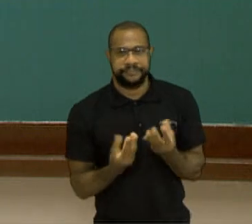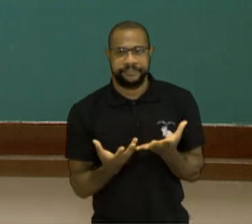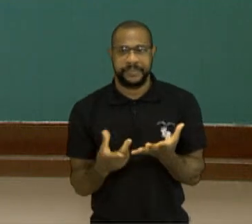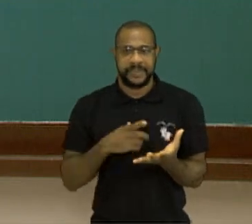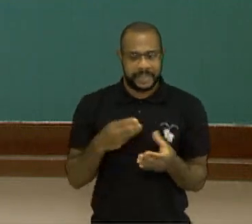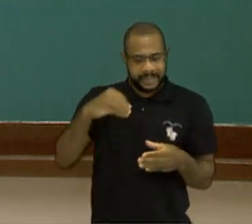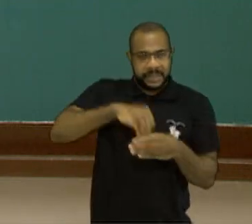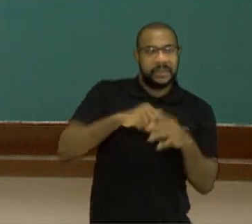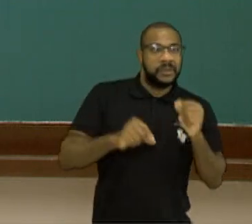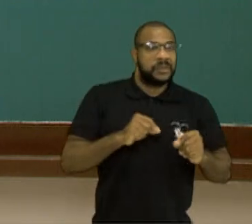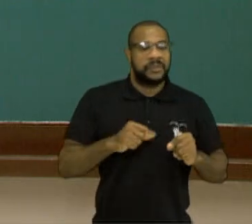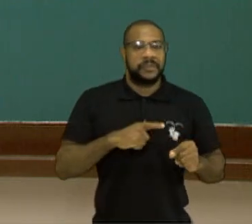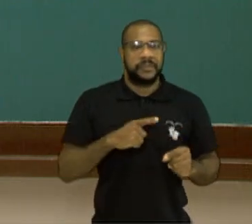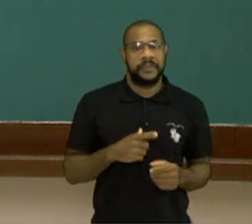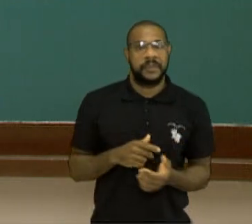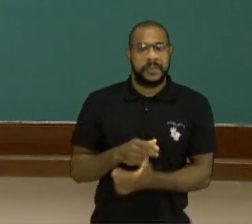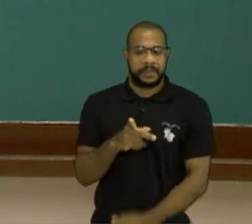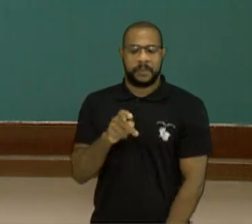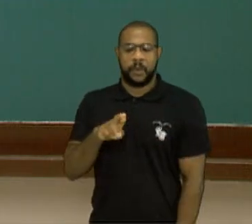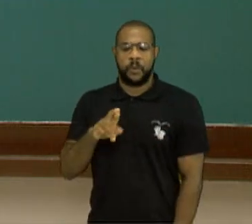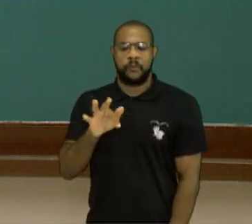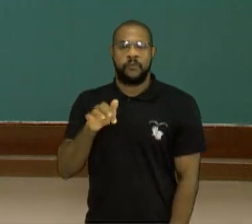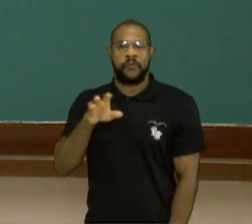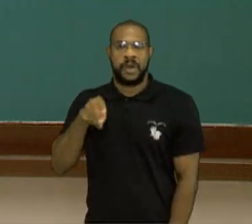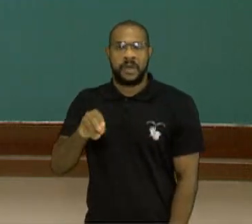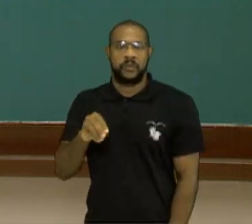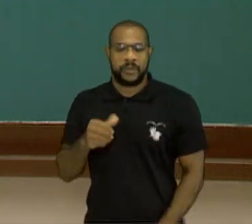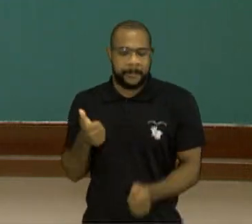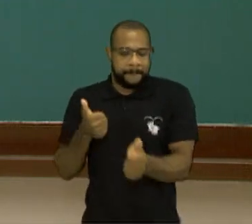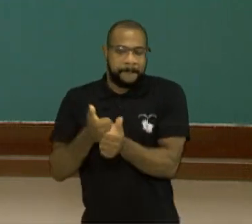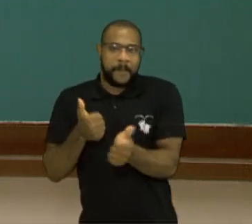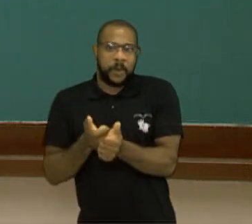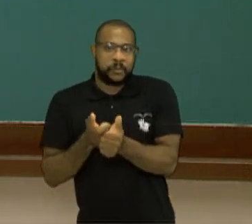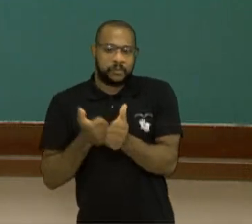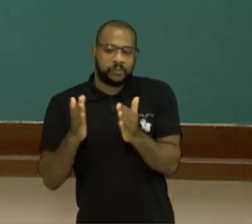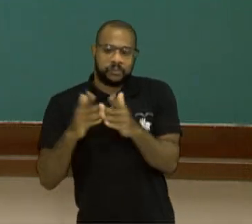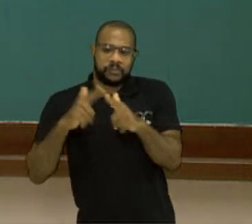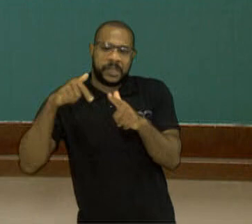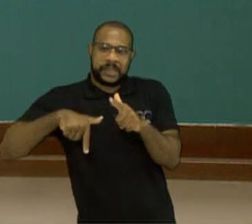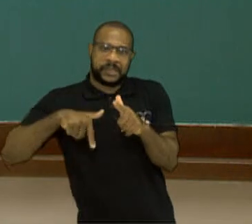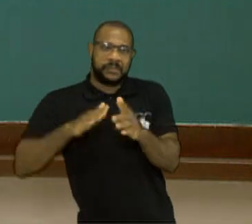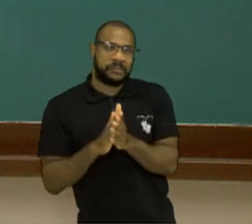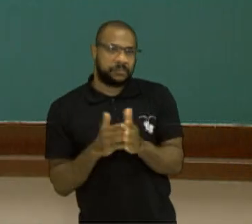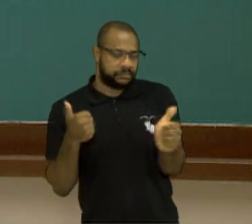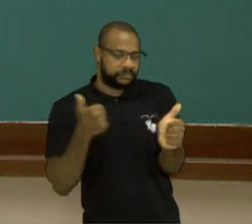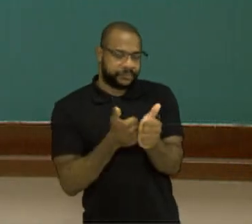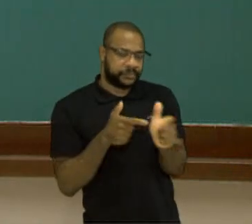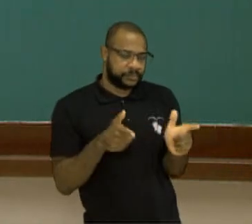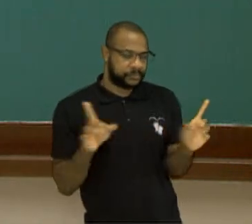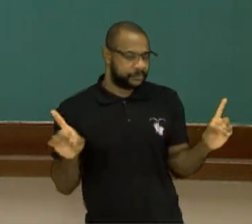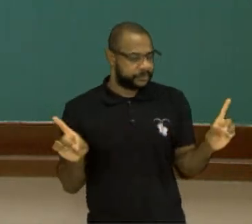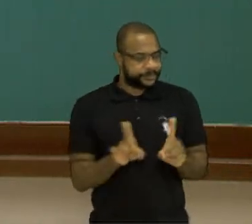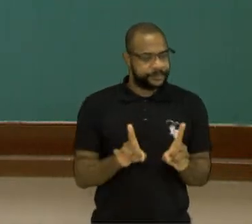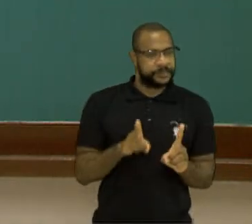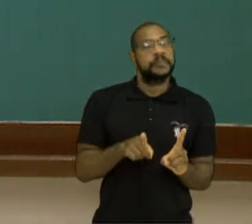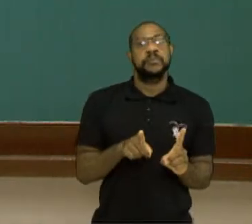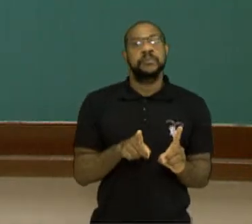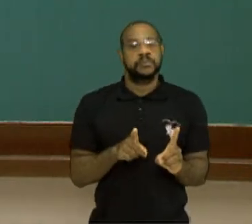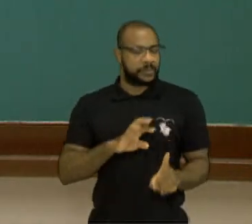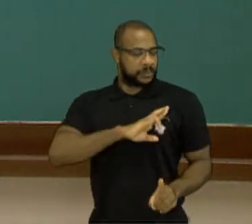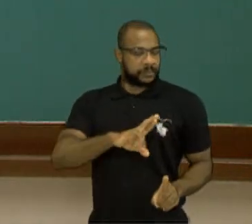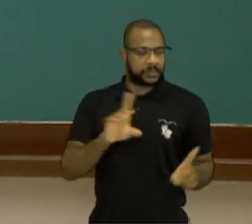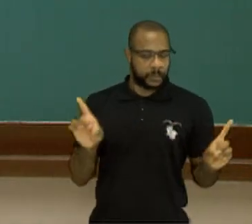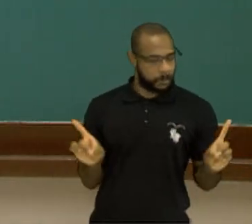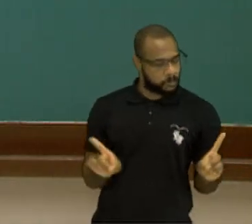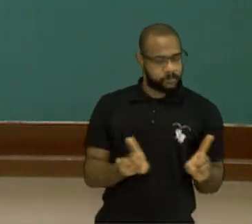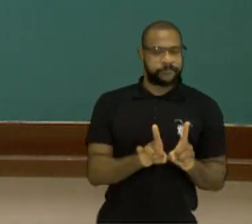templo, o profano está na porta do templo, então são próximos. Eles se encontram, o popular e o religioso se